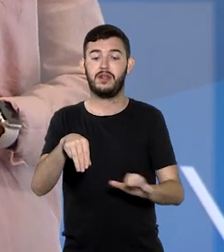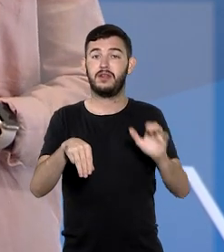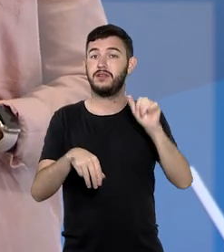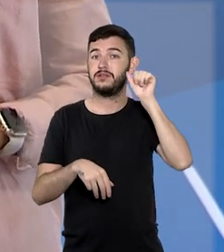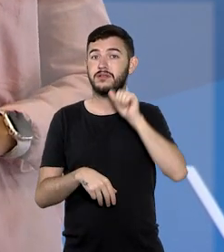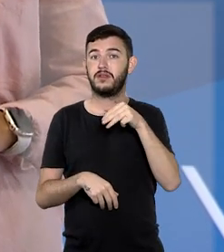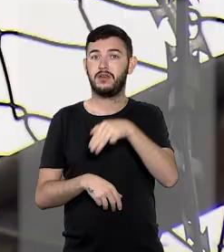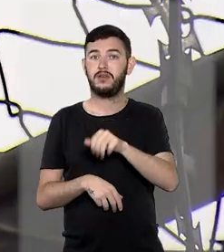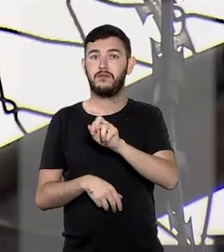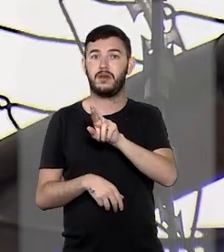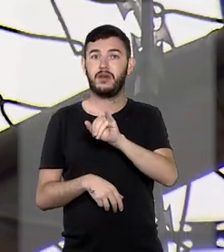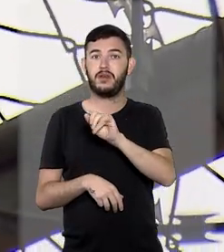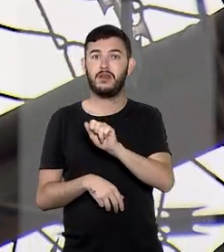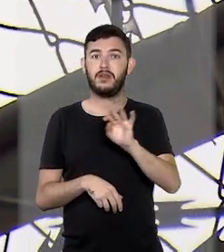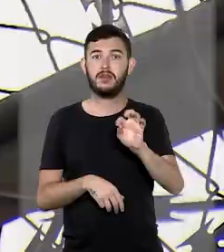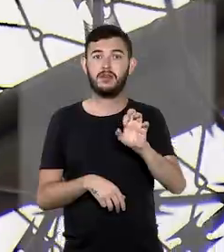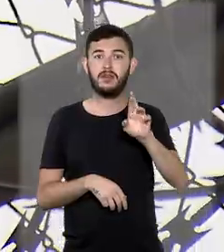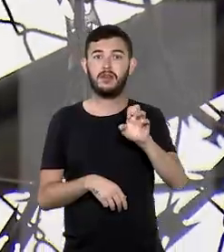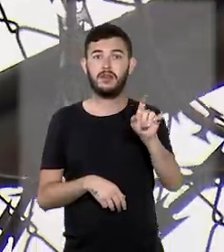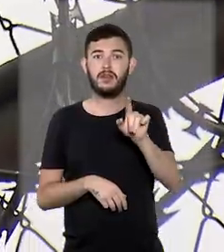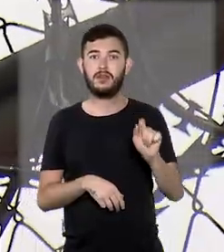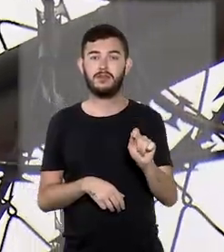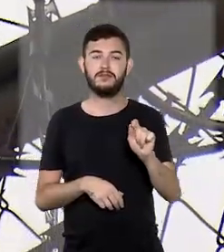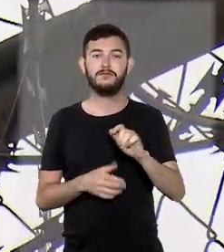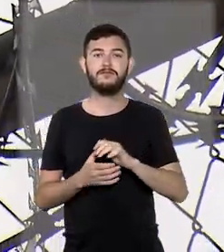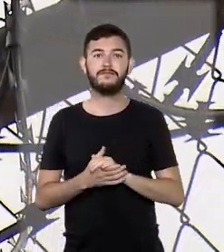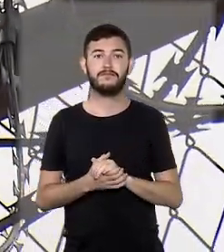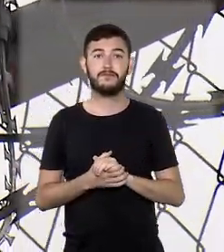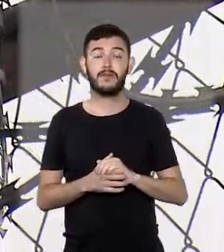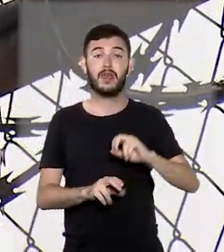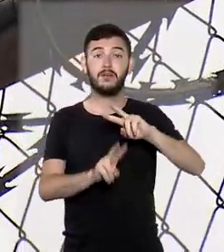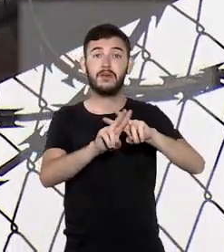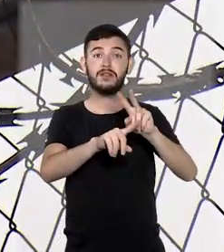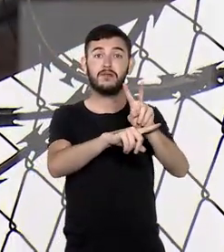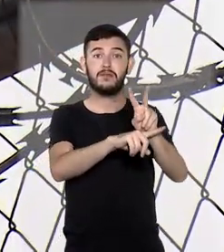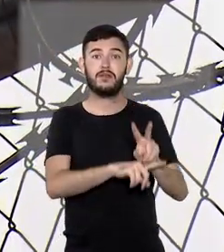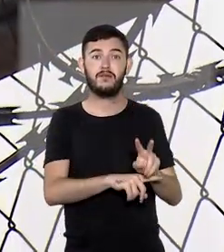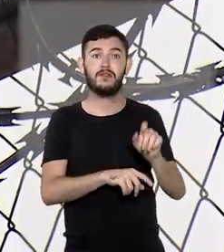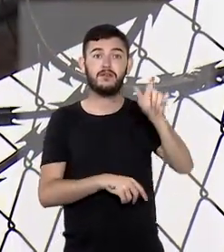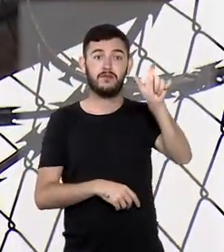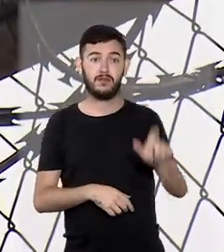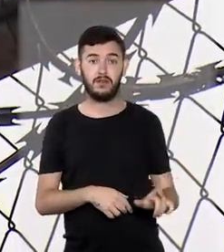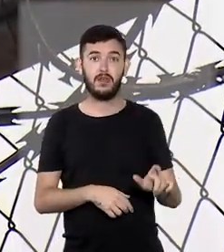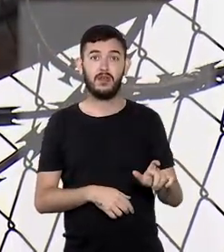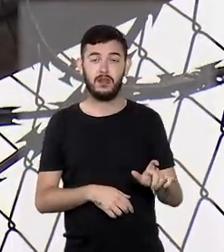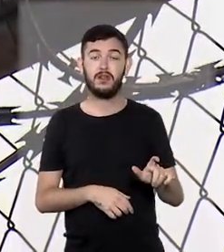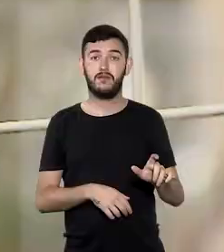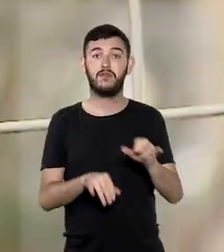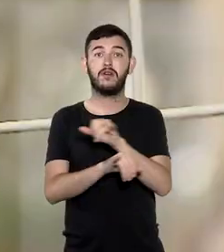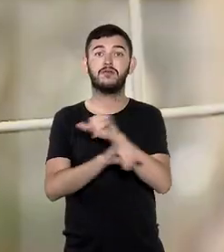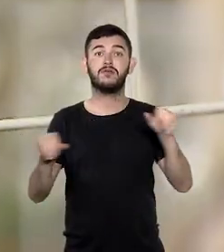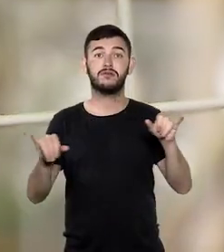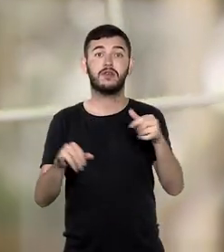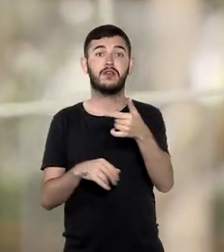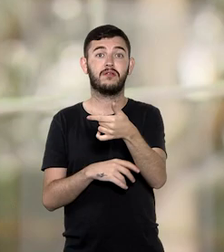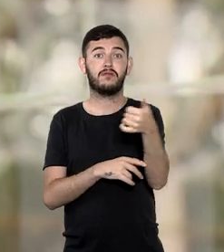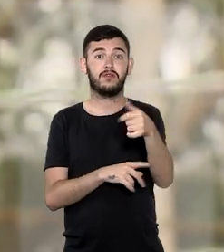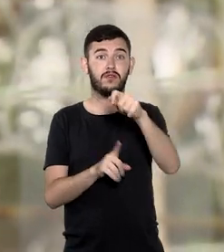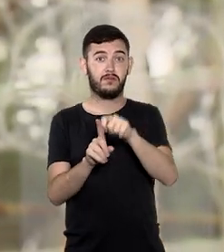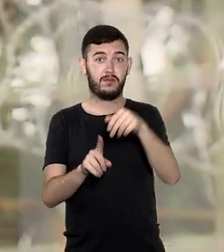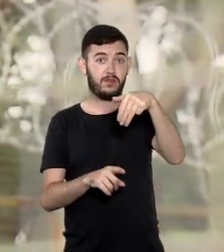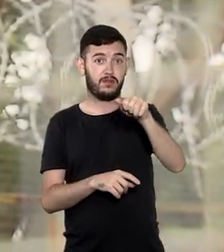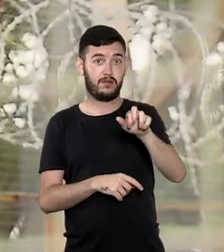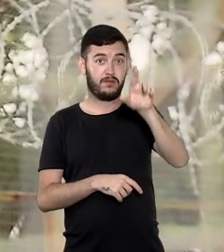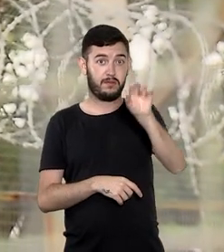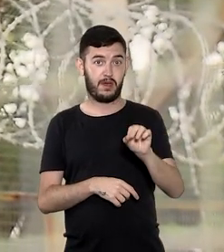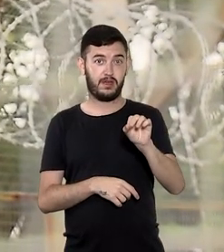de Assis Moura. De acordo com o processo, a prisão preventiva de Jané Ferson Aparecido Mariano Gomes foi decretada no dia